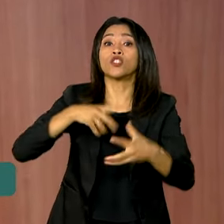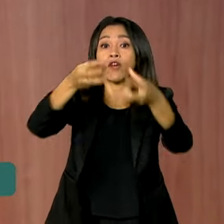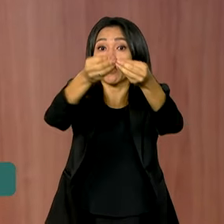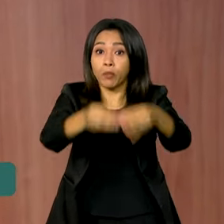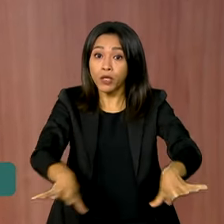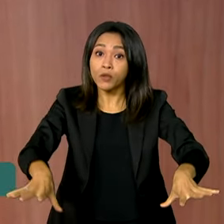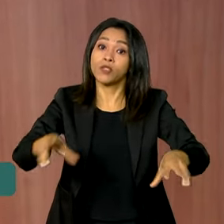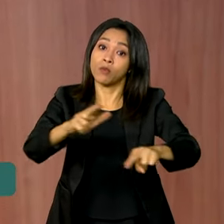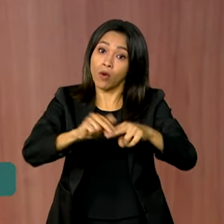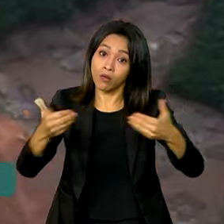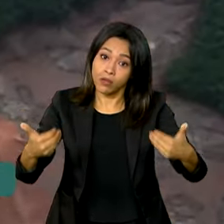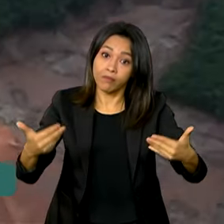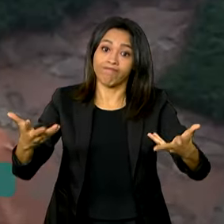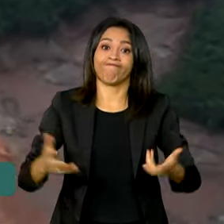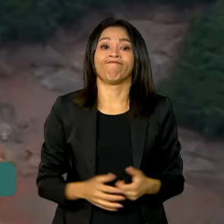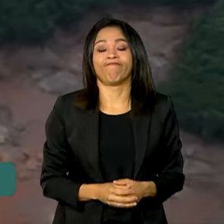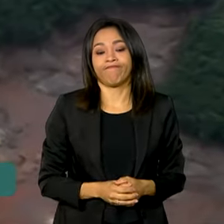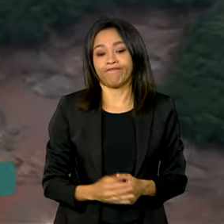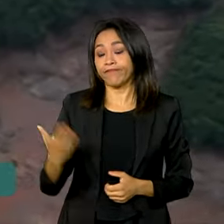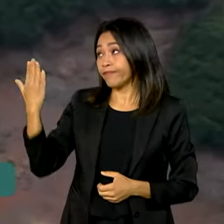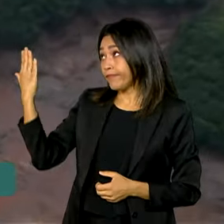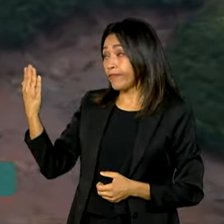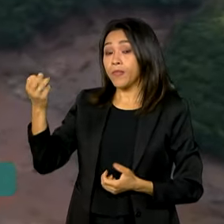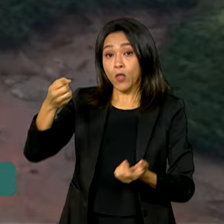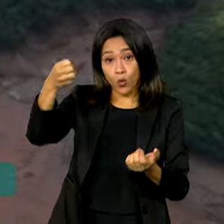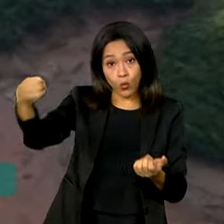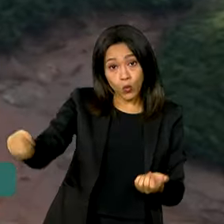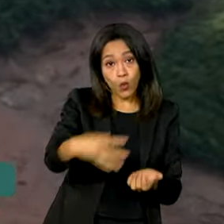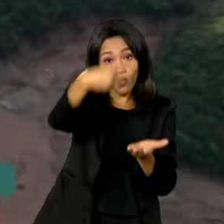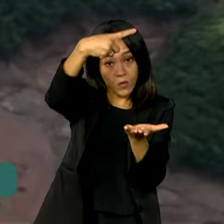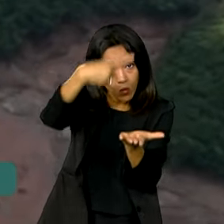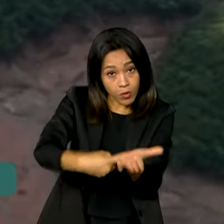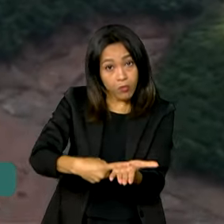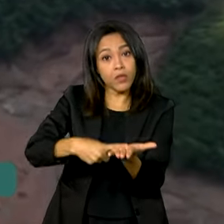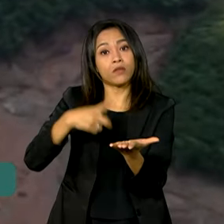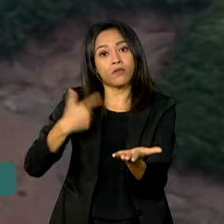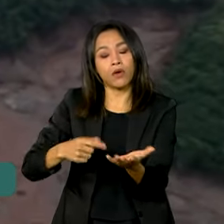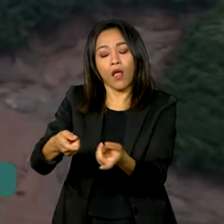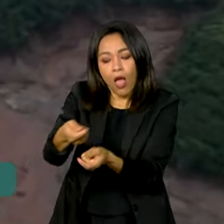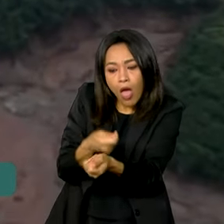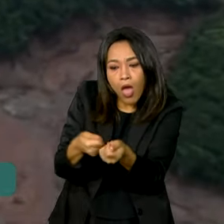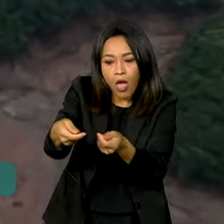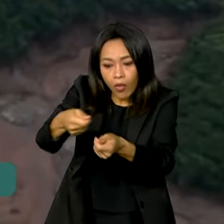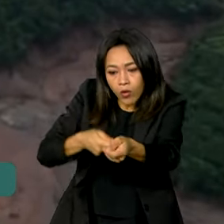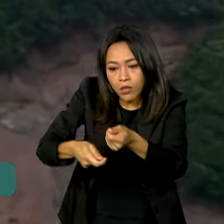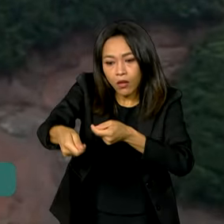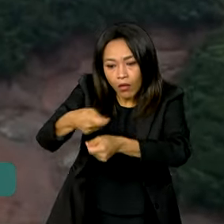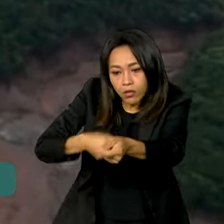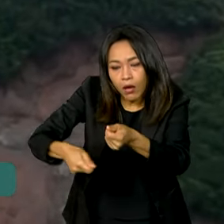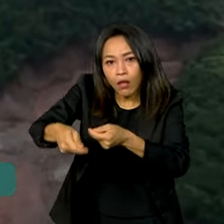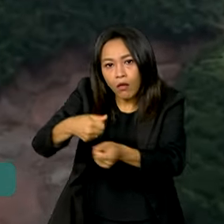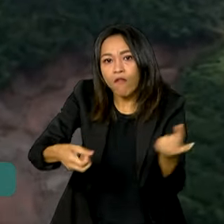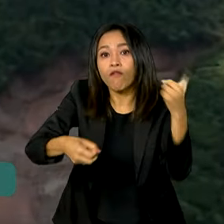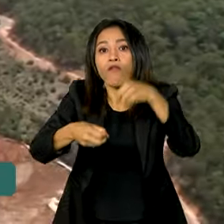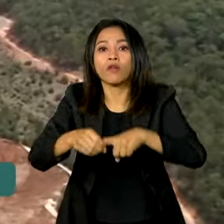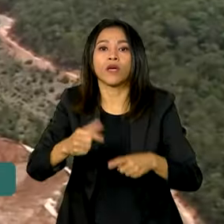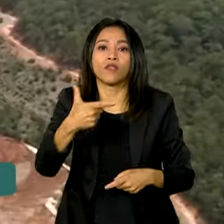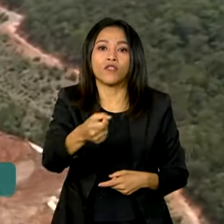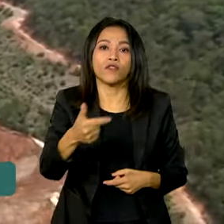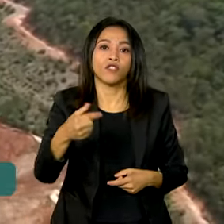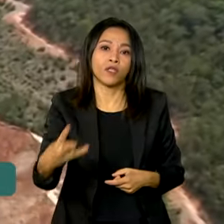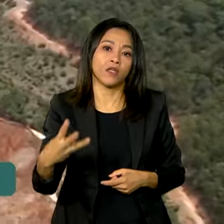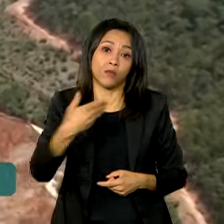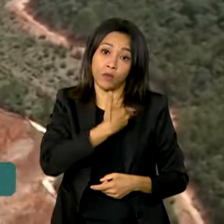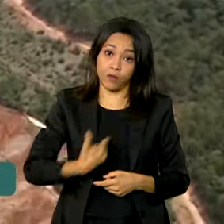da queda da barragem. O novo acordo é resultado de uma intensa negociação, retomada em 2023 pelo governo